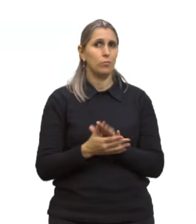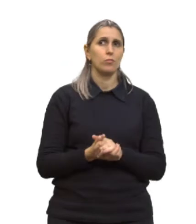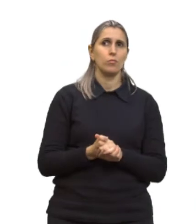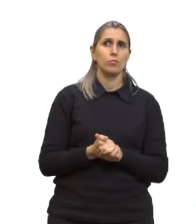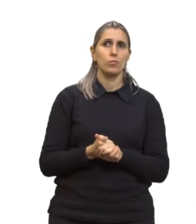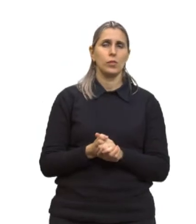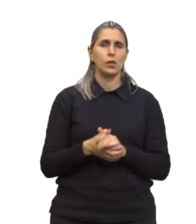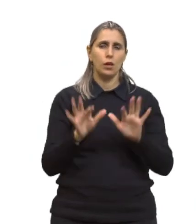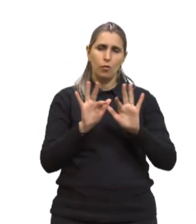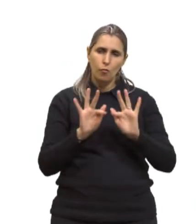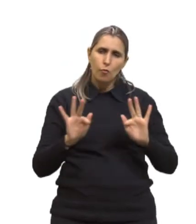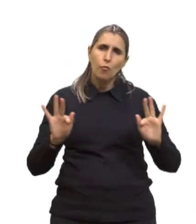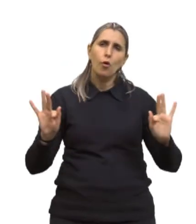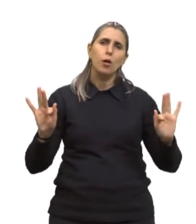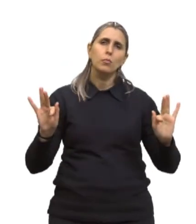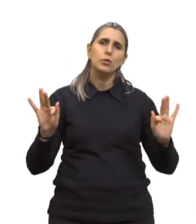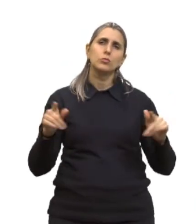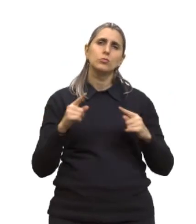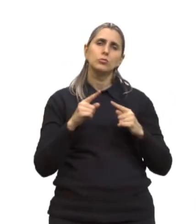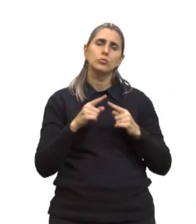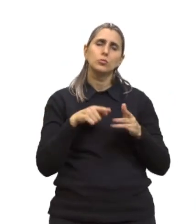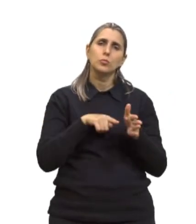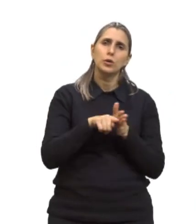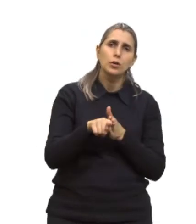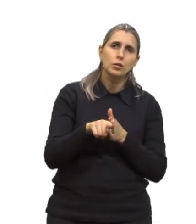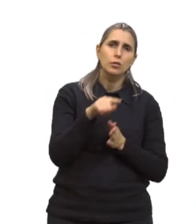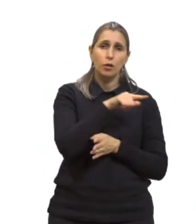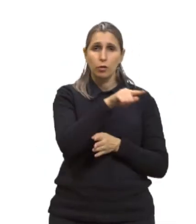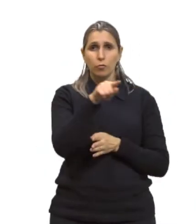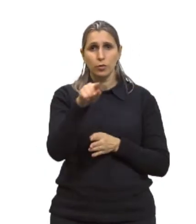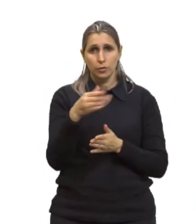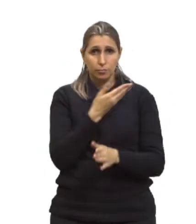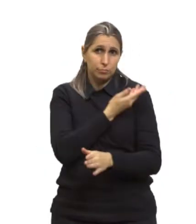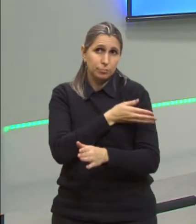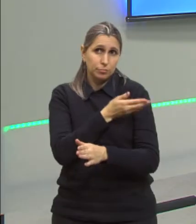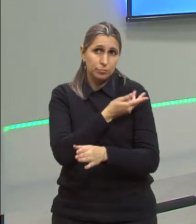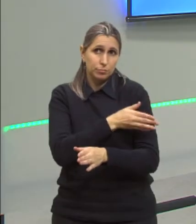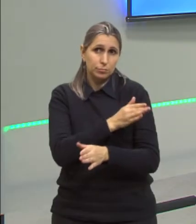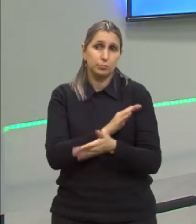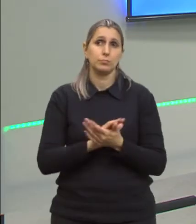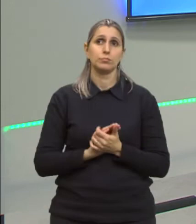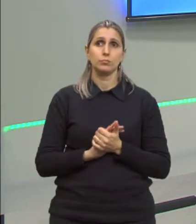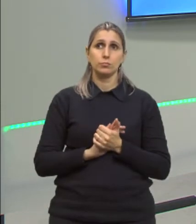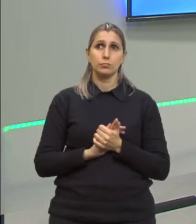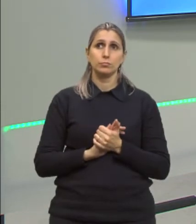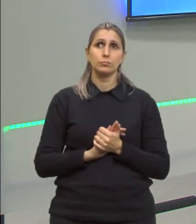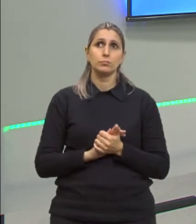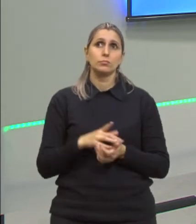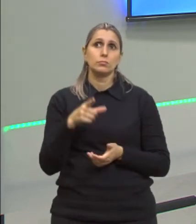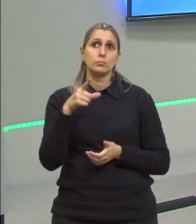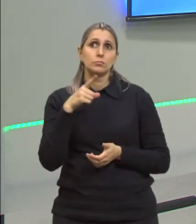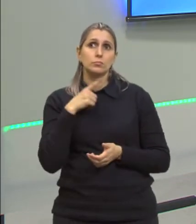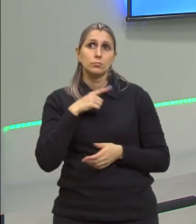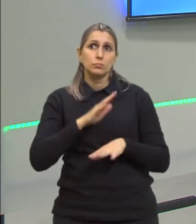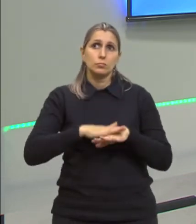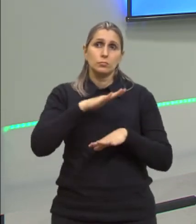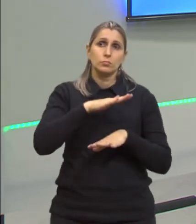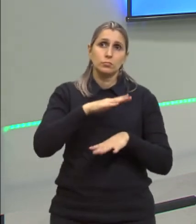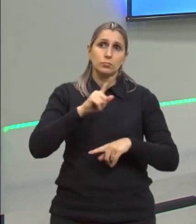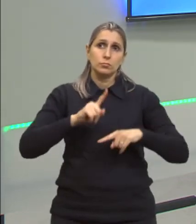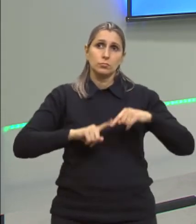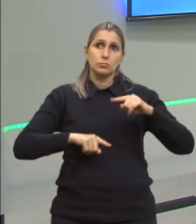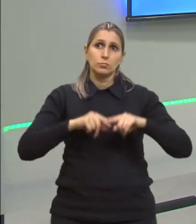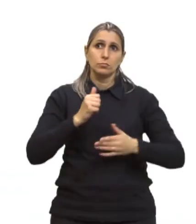fórmulas, os exercícios para que você treine, pode passar aí. Nós temos mais um material de